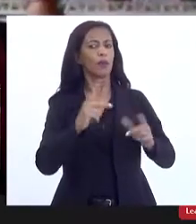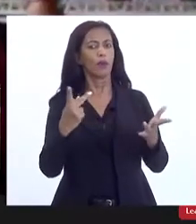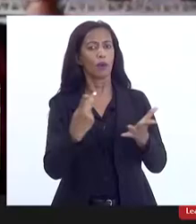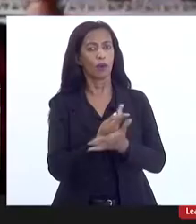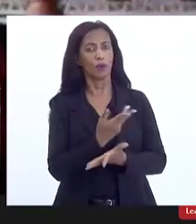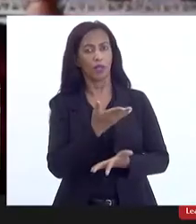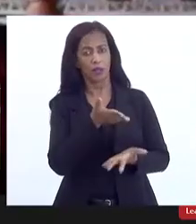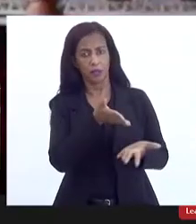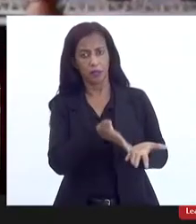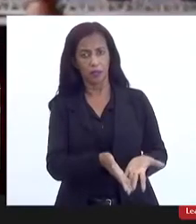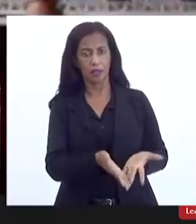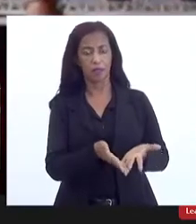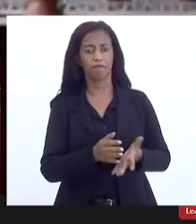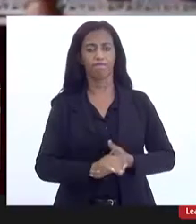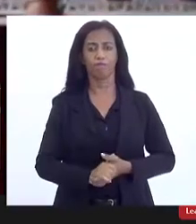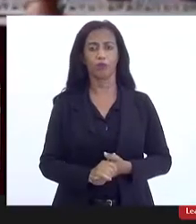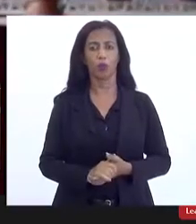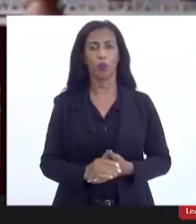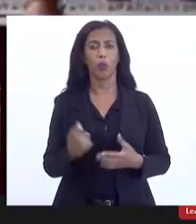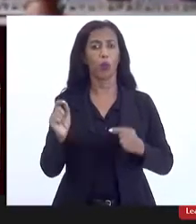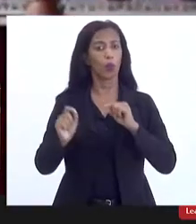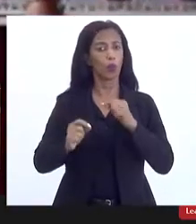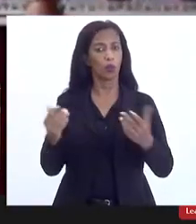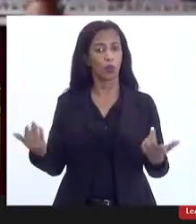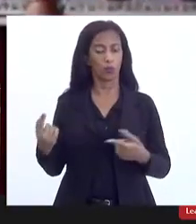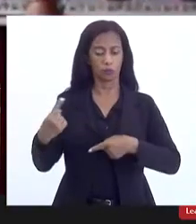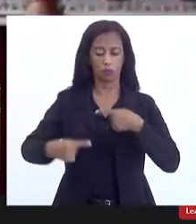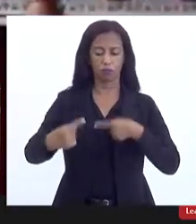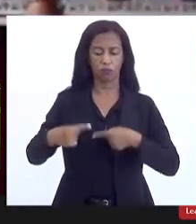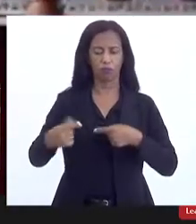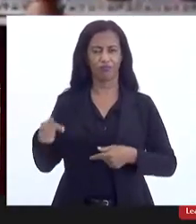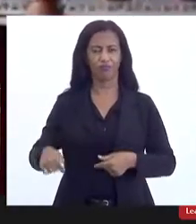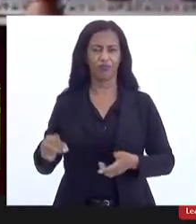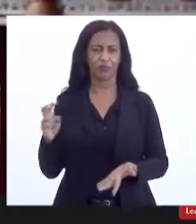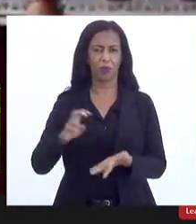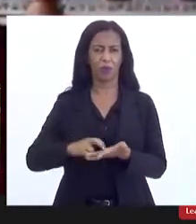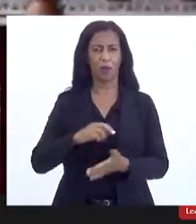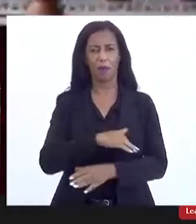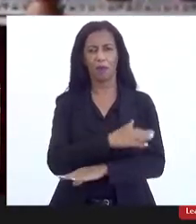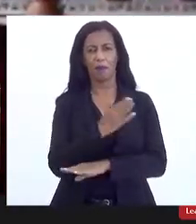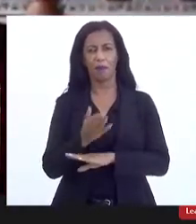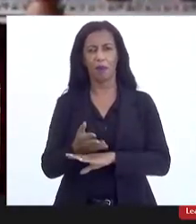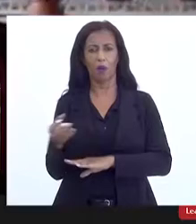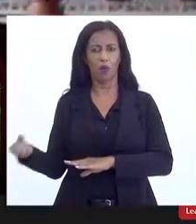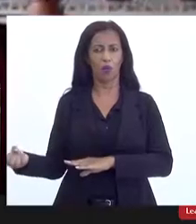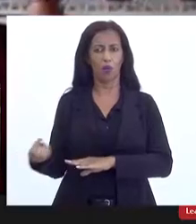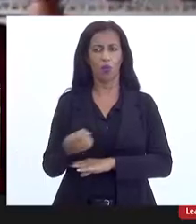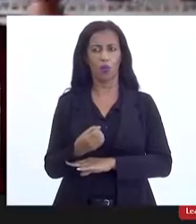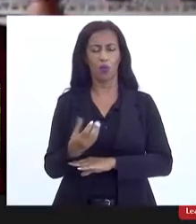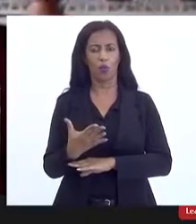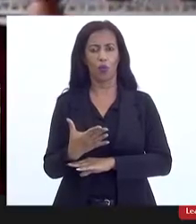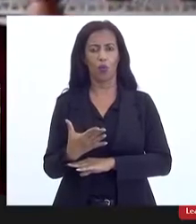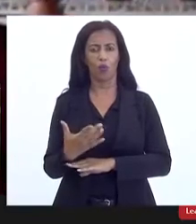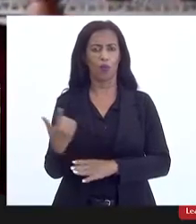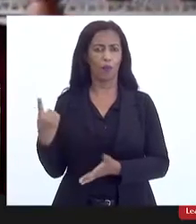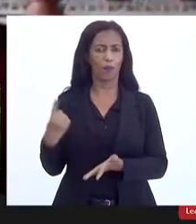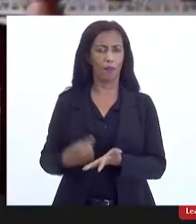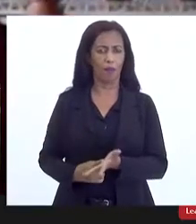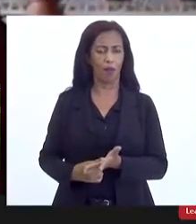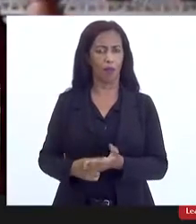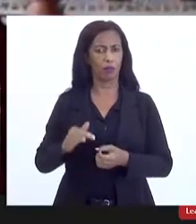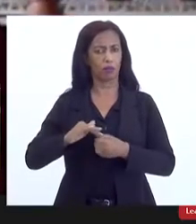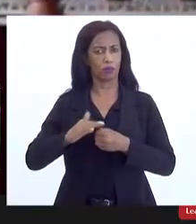os termos dos quais a gente vai discutir aqui nessa manhã, do novo marco legal do saneamento,